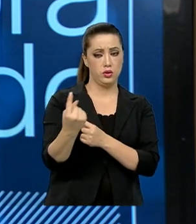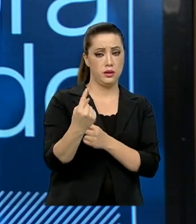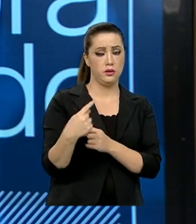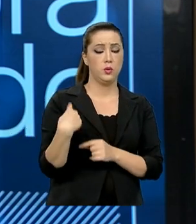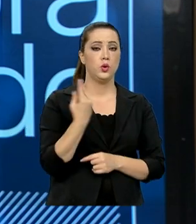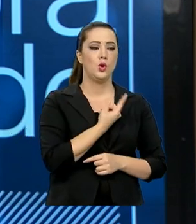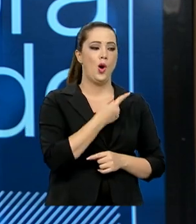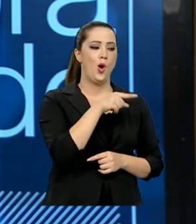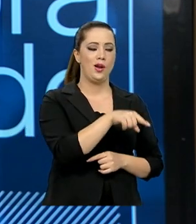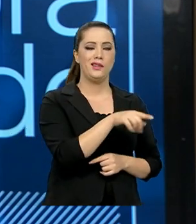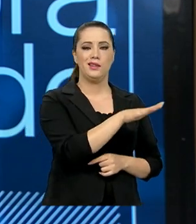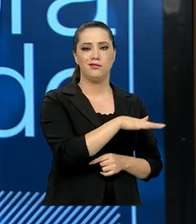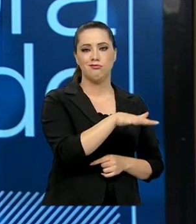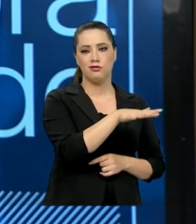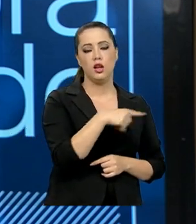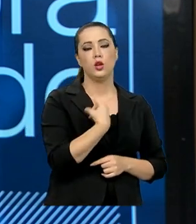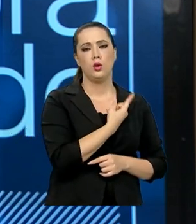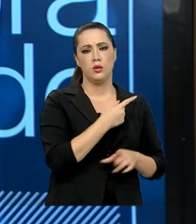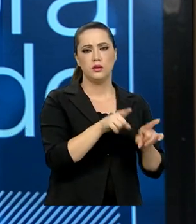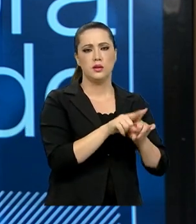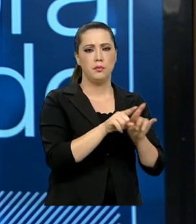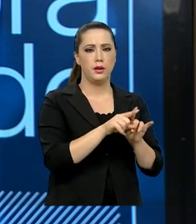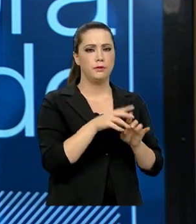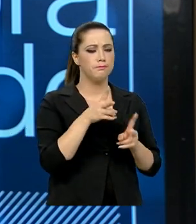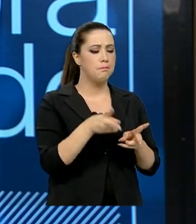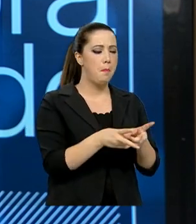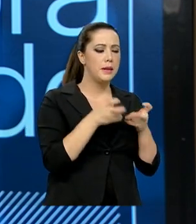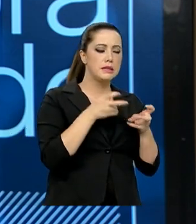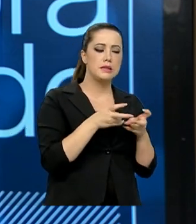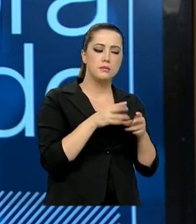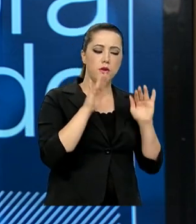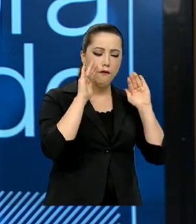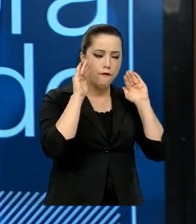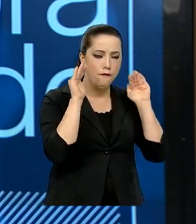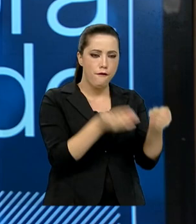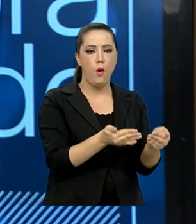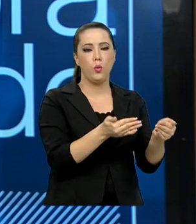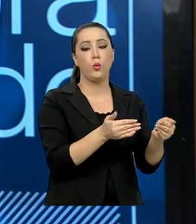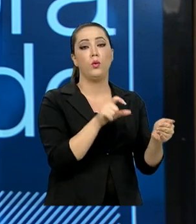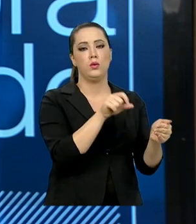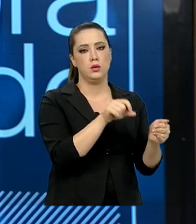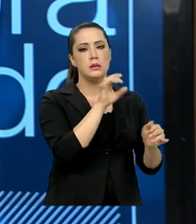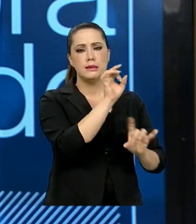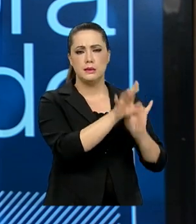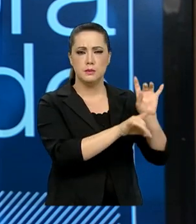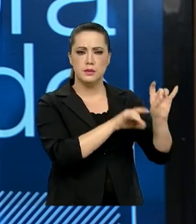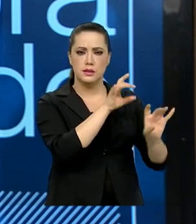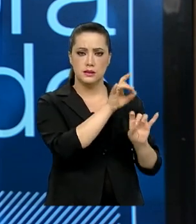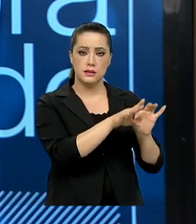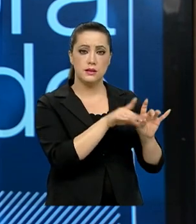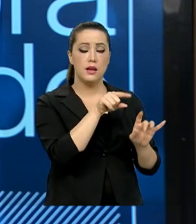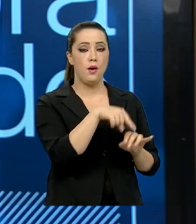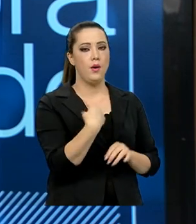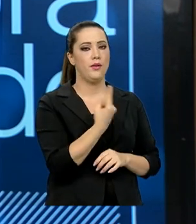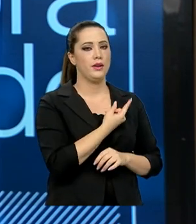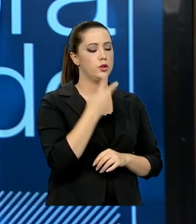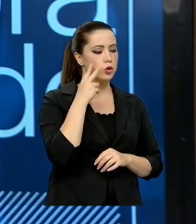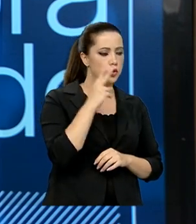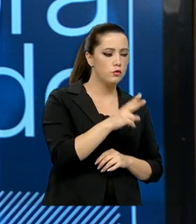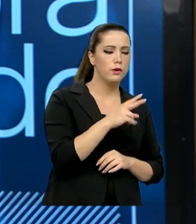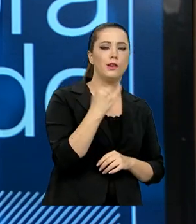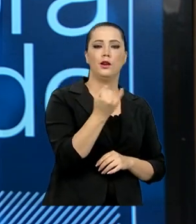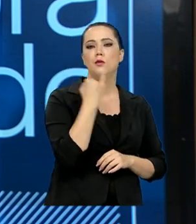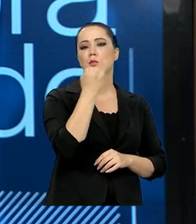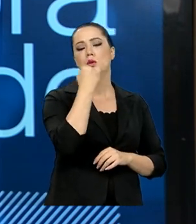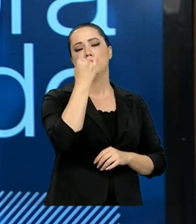nós também direcionarmos a nossa atenção, termos um olhar especial a demandas que nós consideramos que